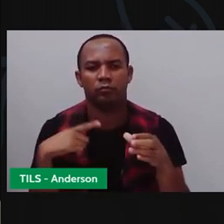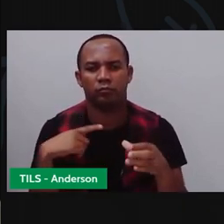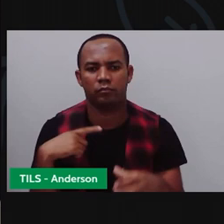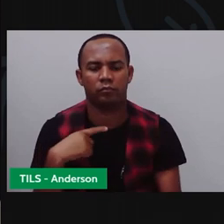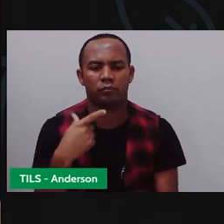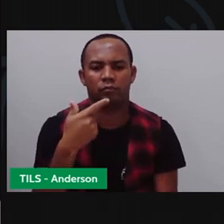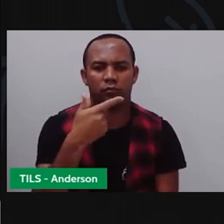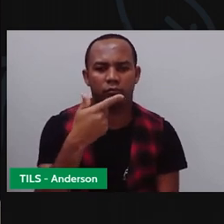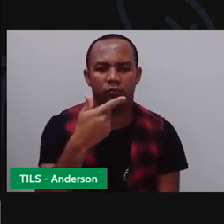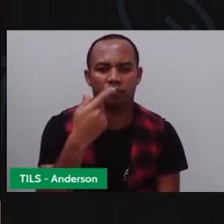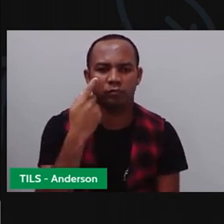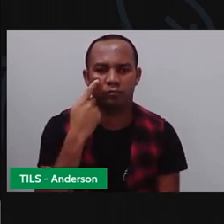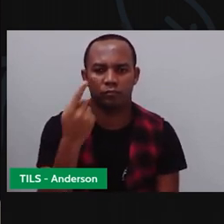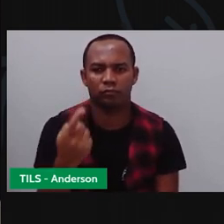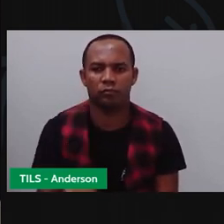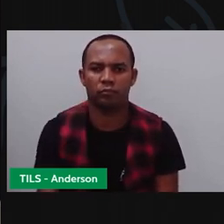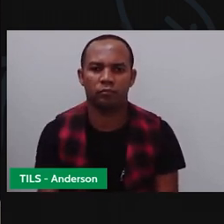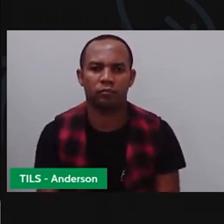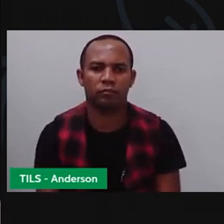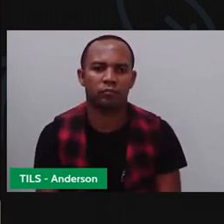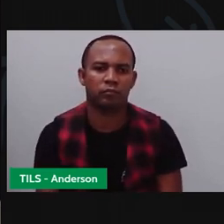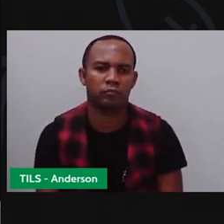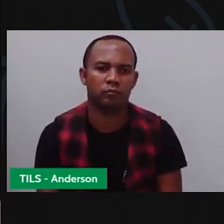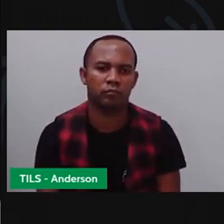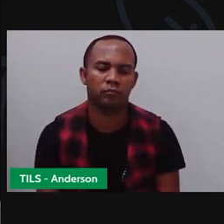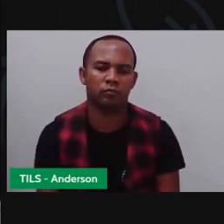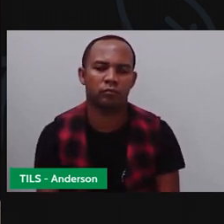Dois. Então, vamos lá. Eu tenho dois daqui.